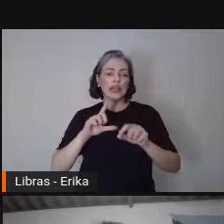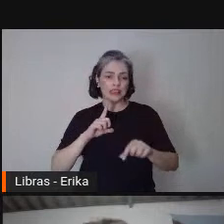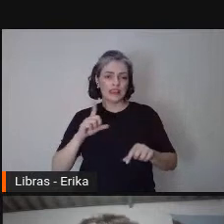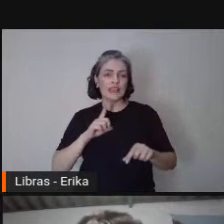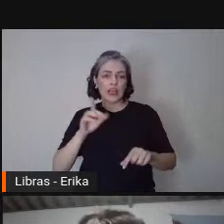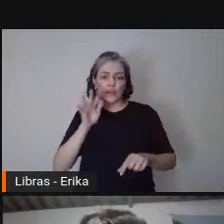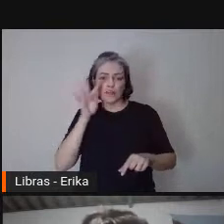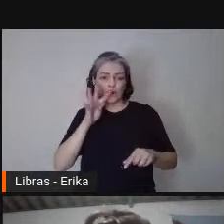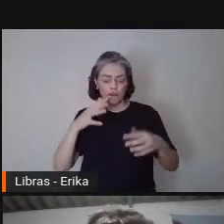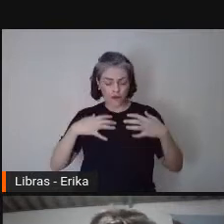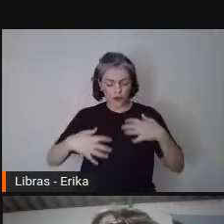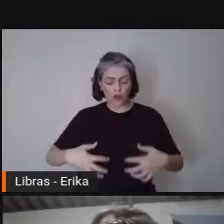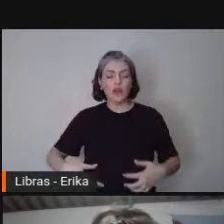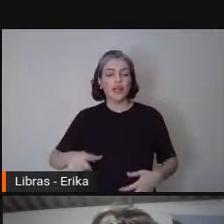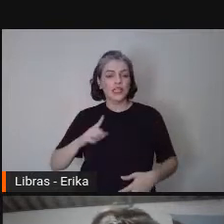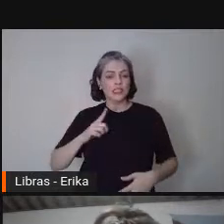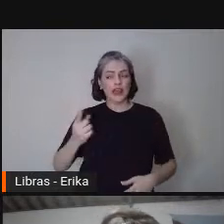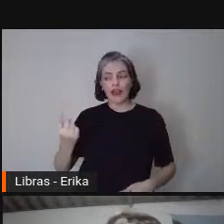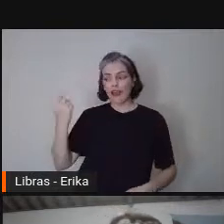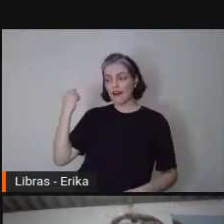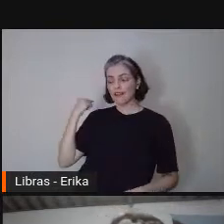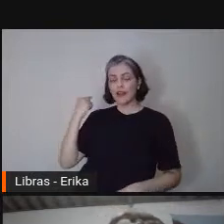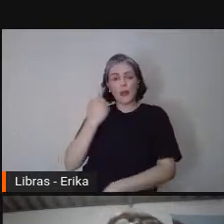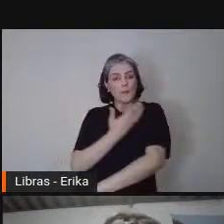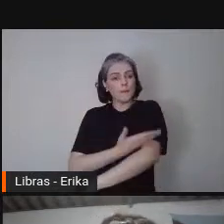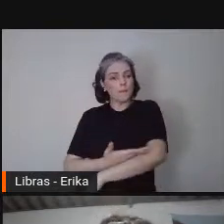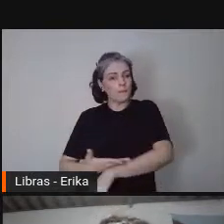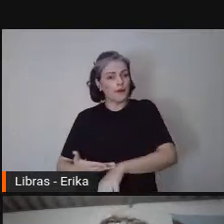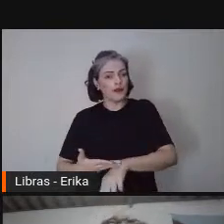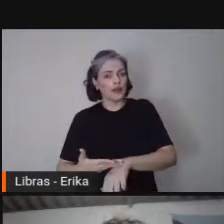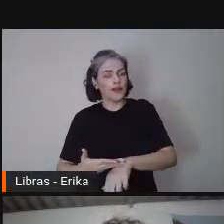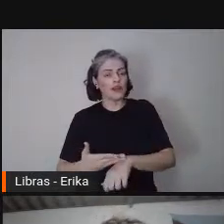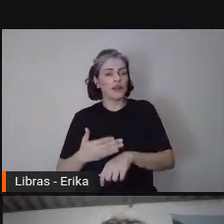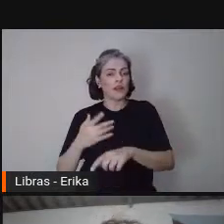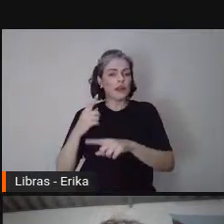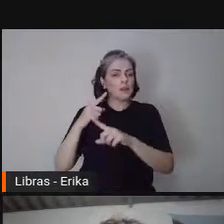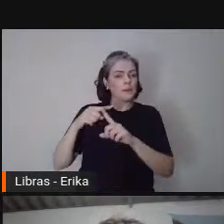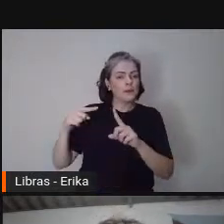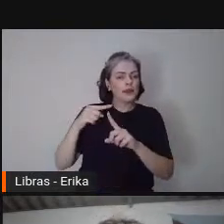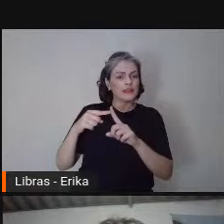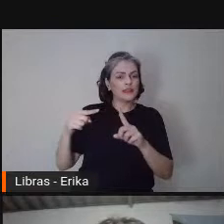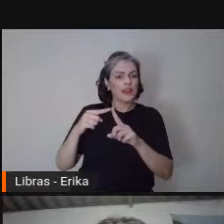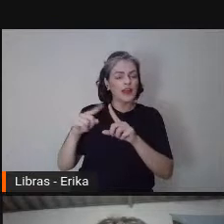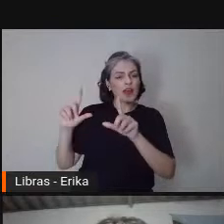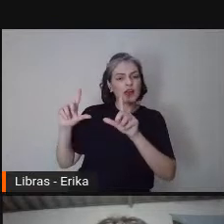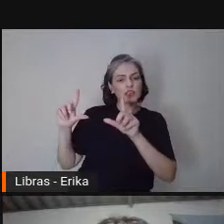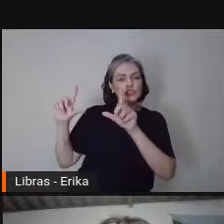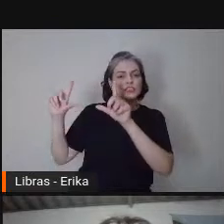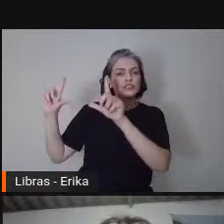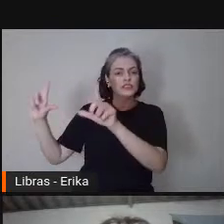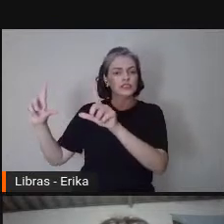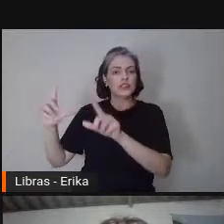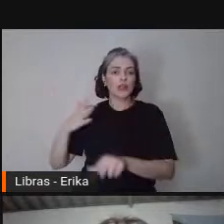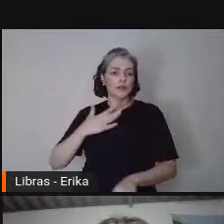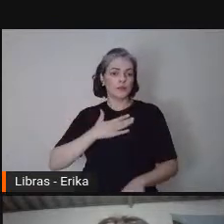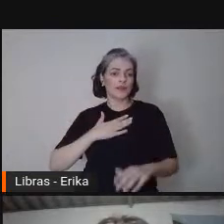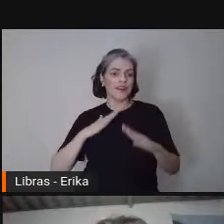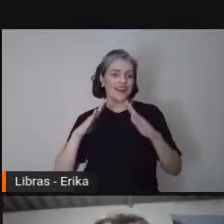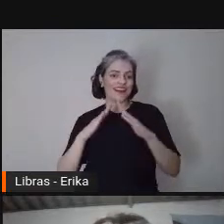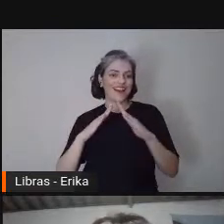atrás de mim tem uma parede branca com metade de uma obra que tem aqui na minha casa.